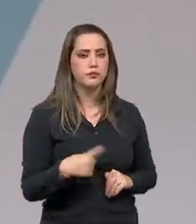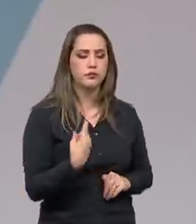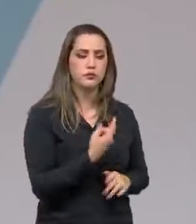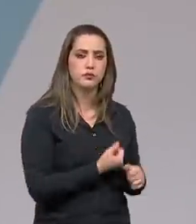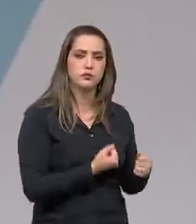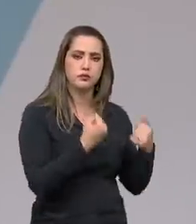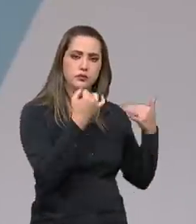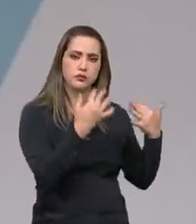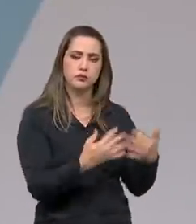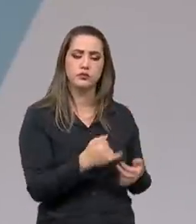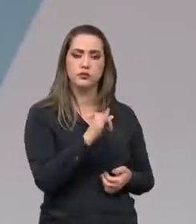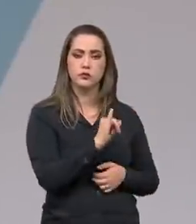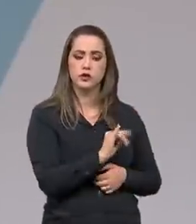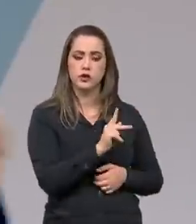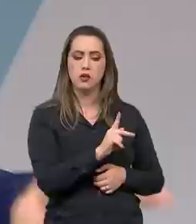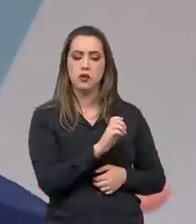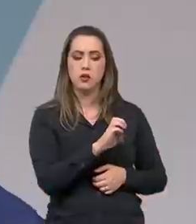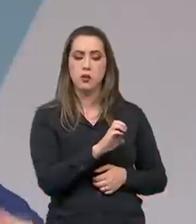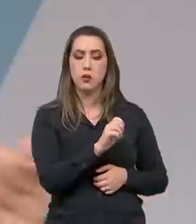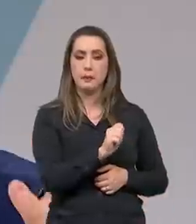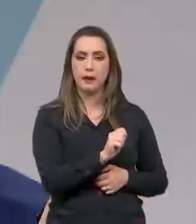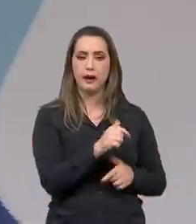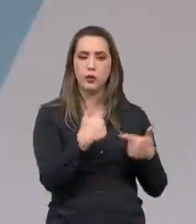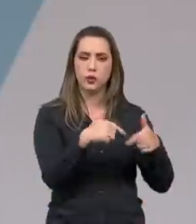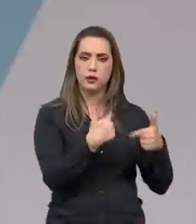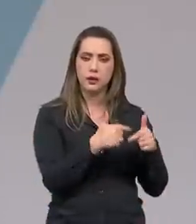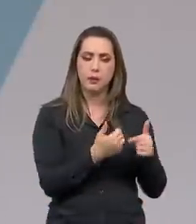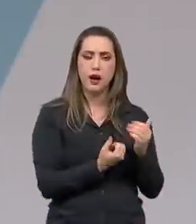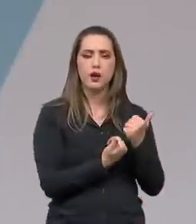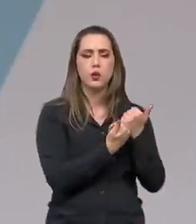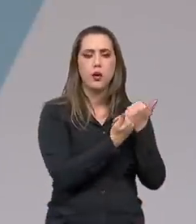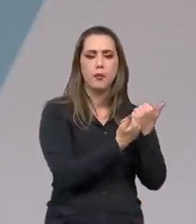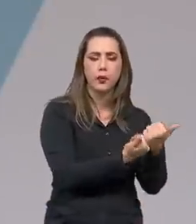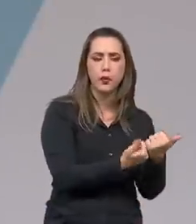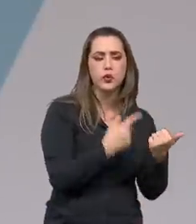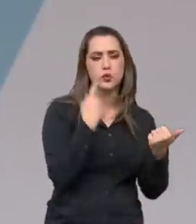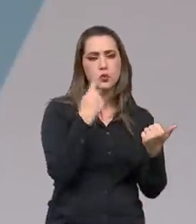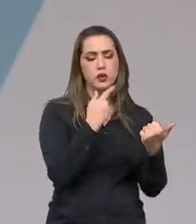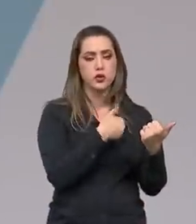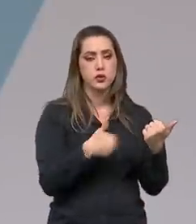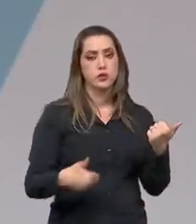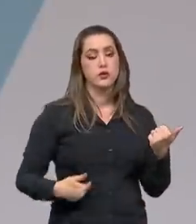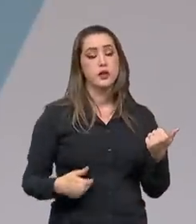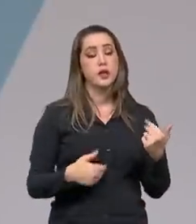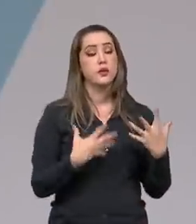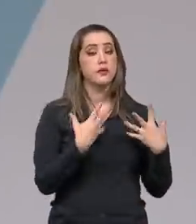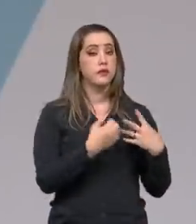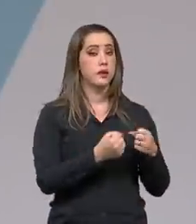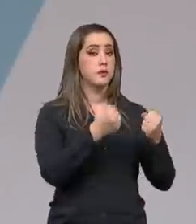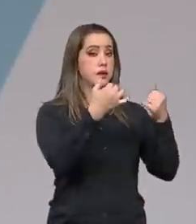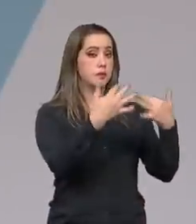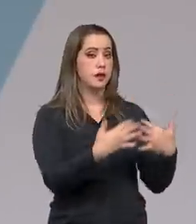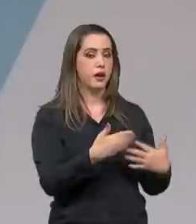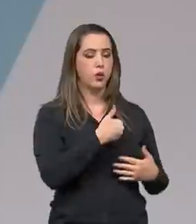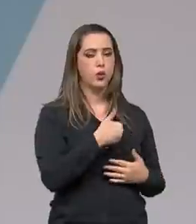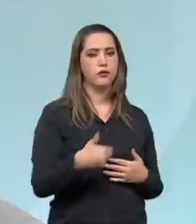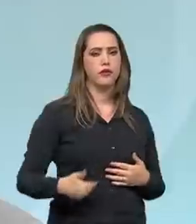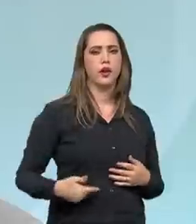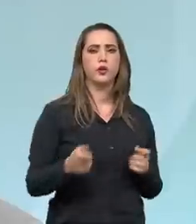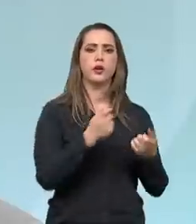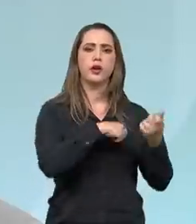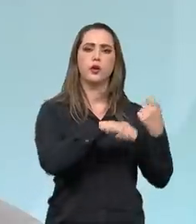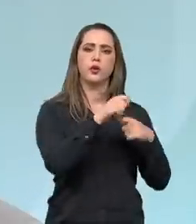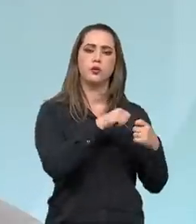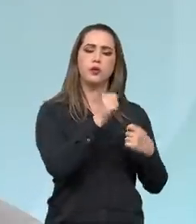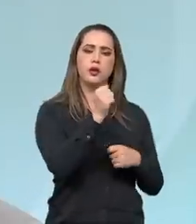análise, na formulação, no apoio, na formulação de políticas públicas. Vamos falar um pouquinho sobre o papel do Estado na economia